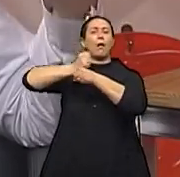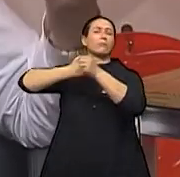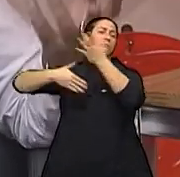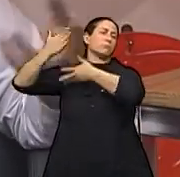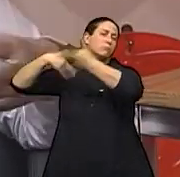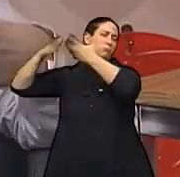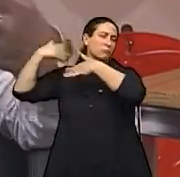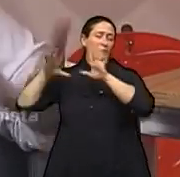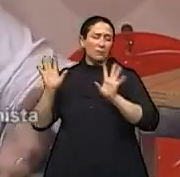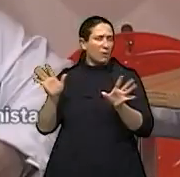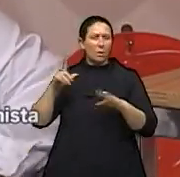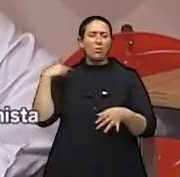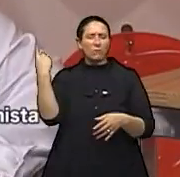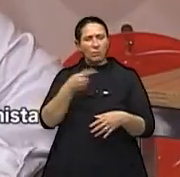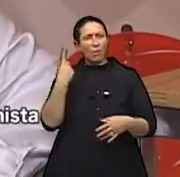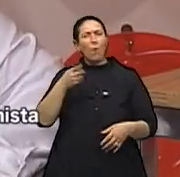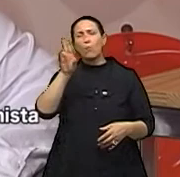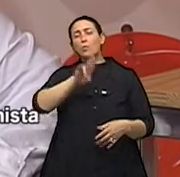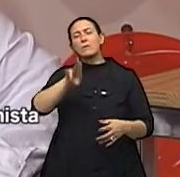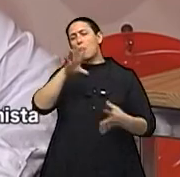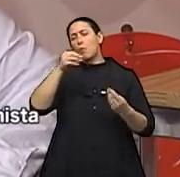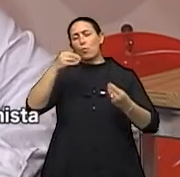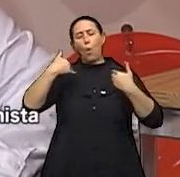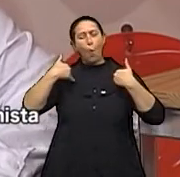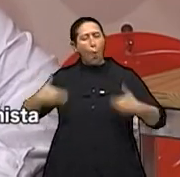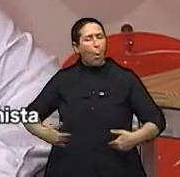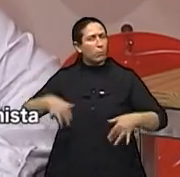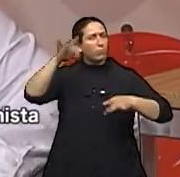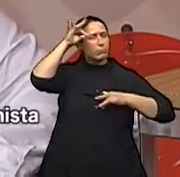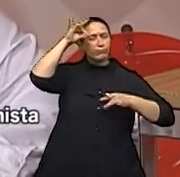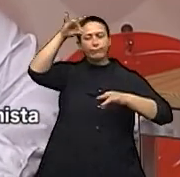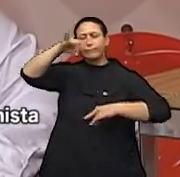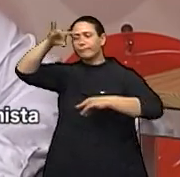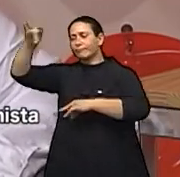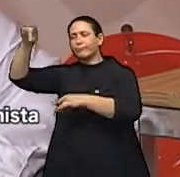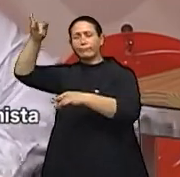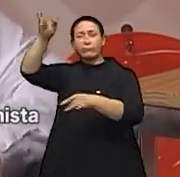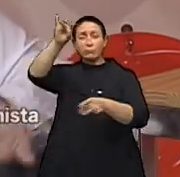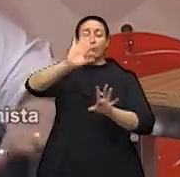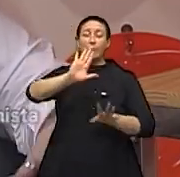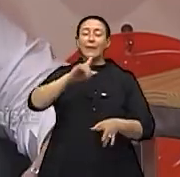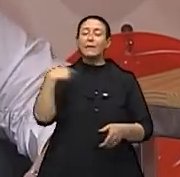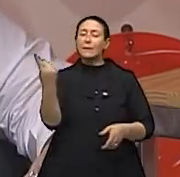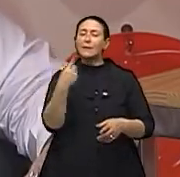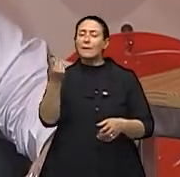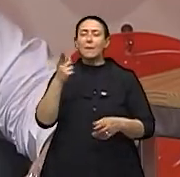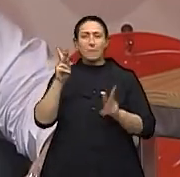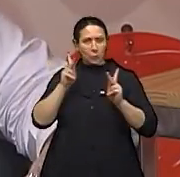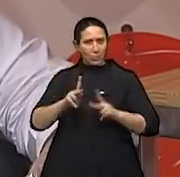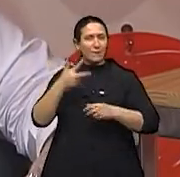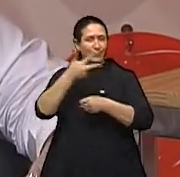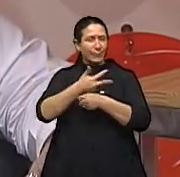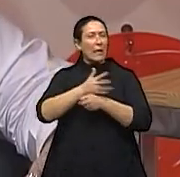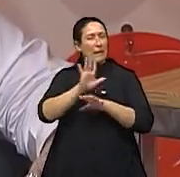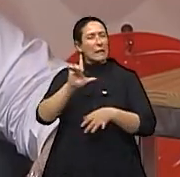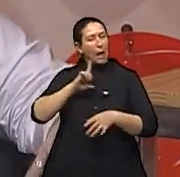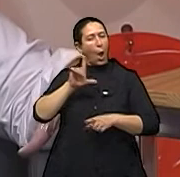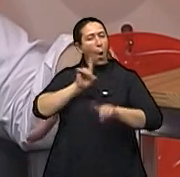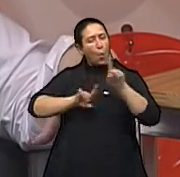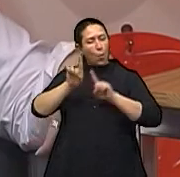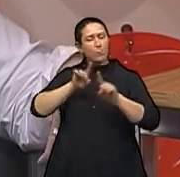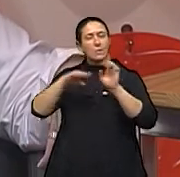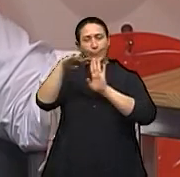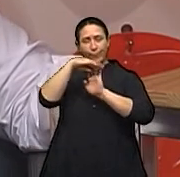né? Utilizamos vários corpos, né? Pessoas de mais idade, nós temos alguns critérios. Perfeito.